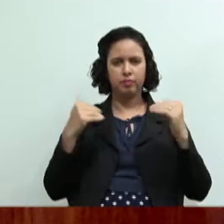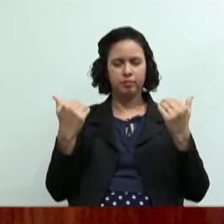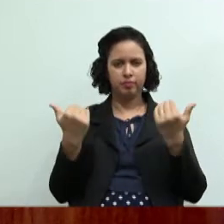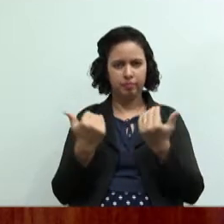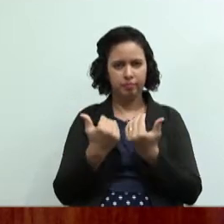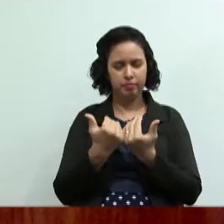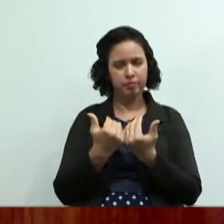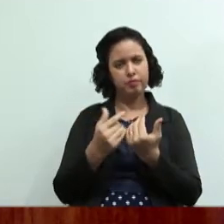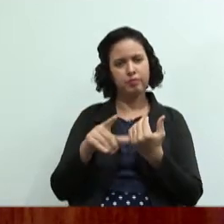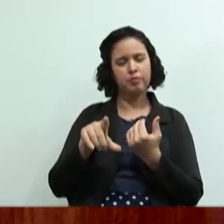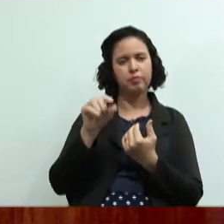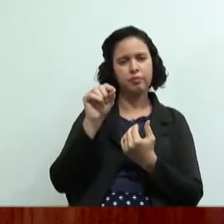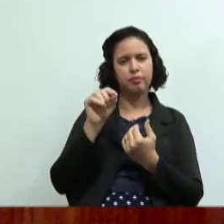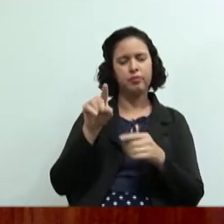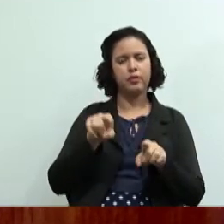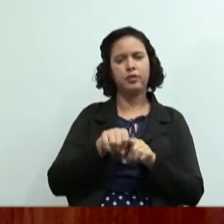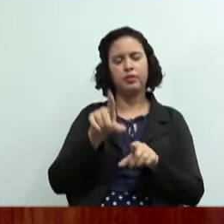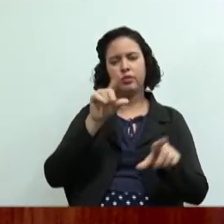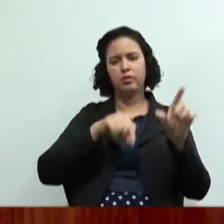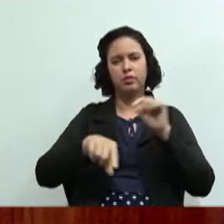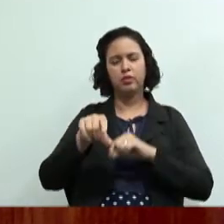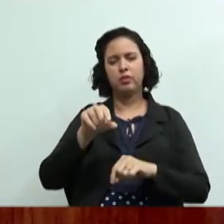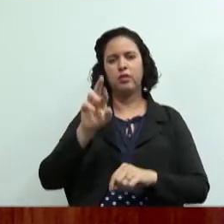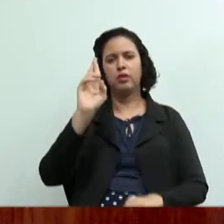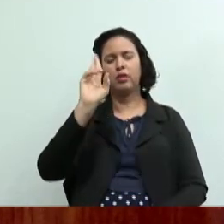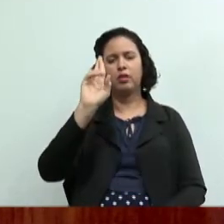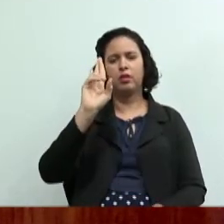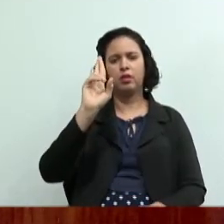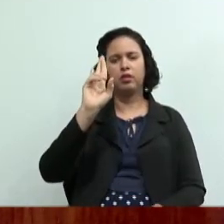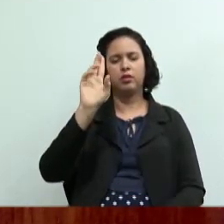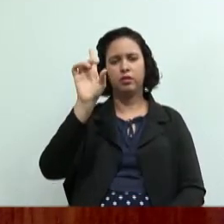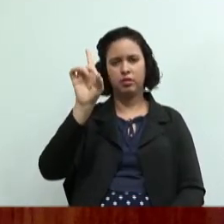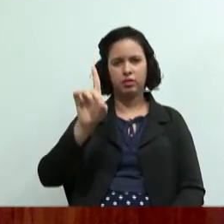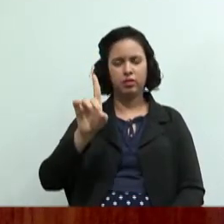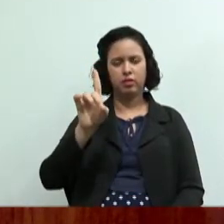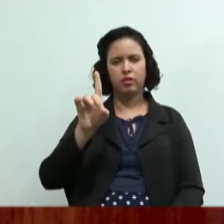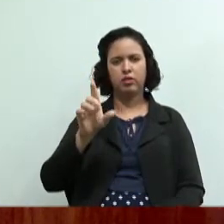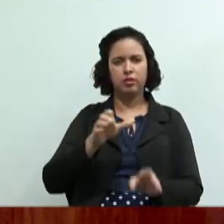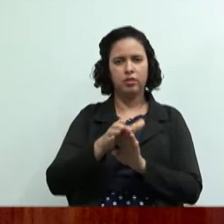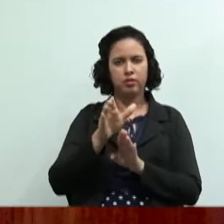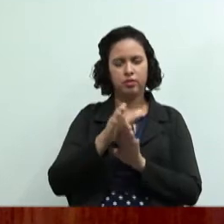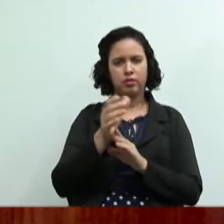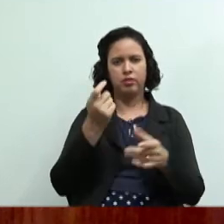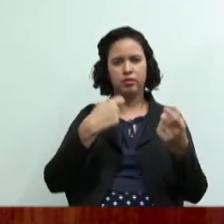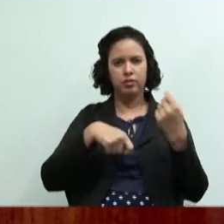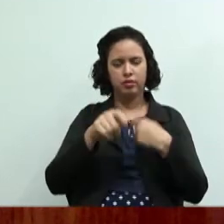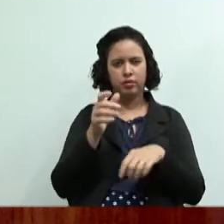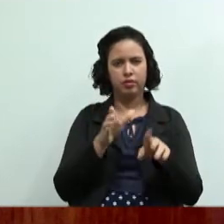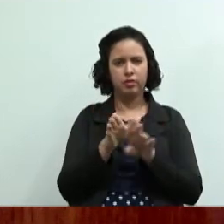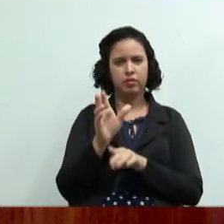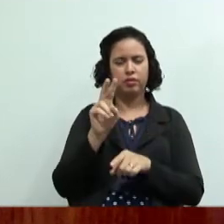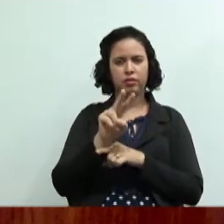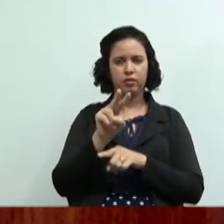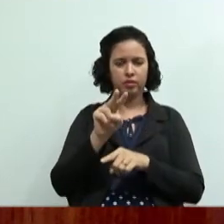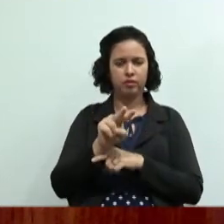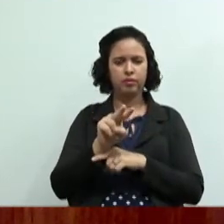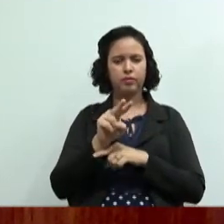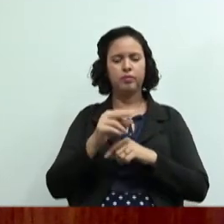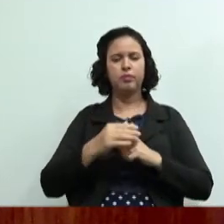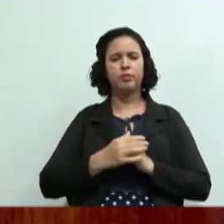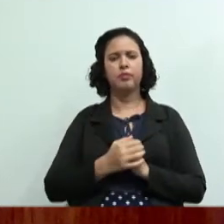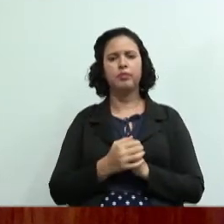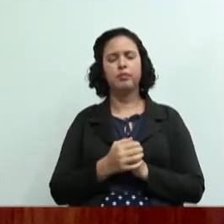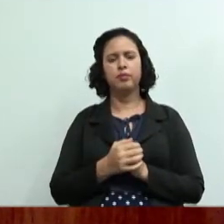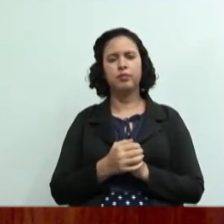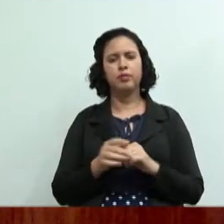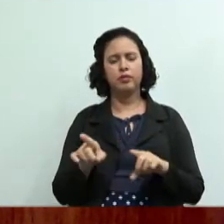estatuto vão eleger quem vão ser os diretores da cooperativa de vocês quem vai ser o conselho administrativo e o conselho fiscal e